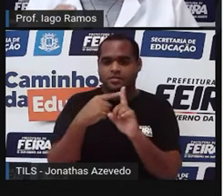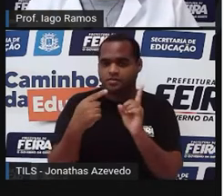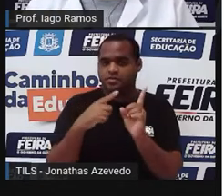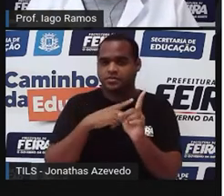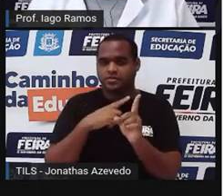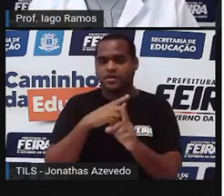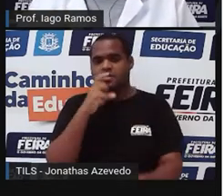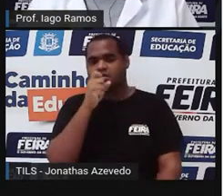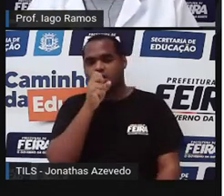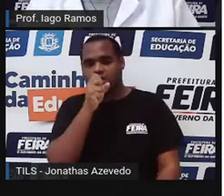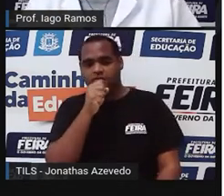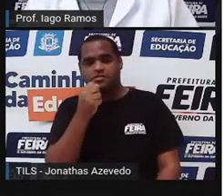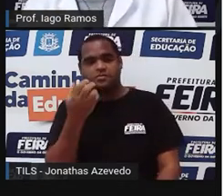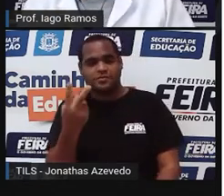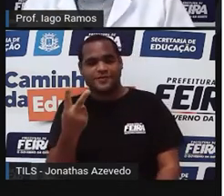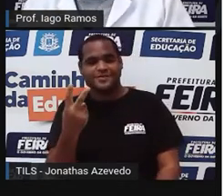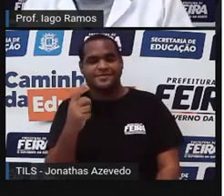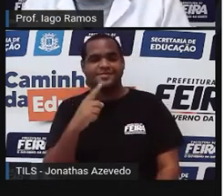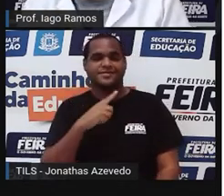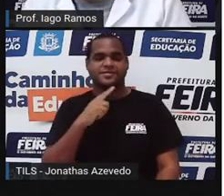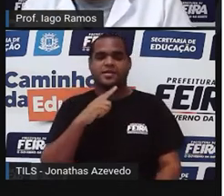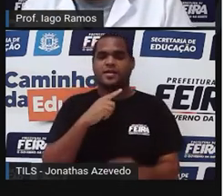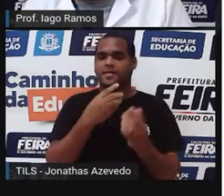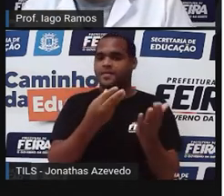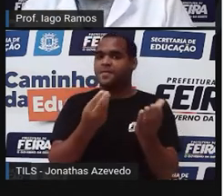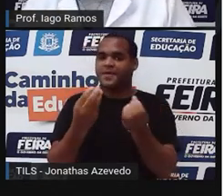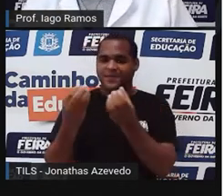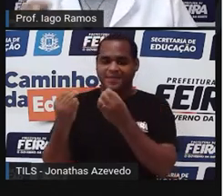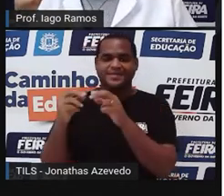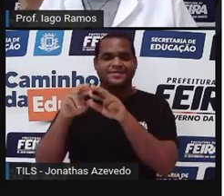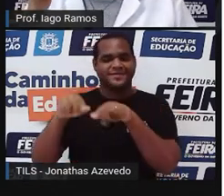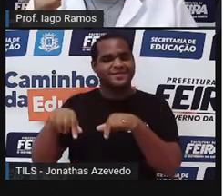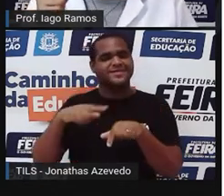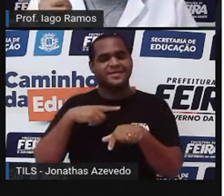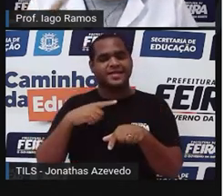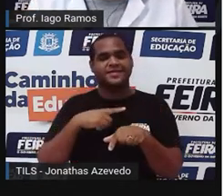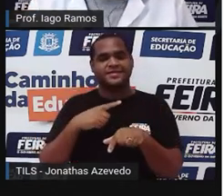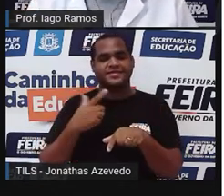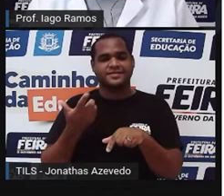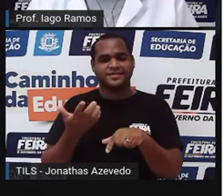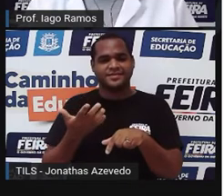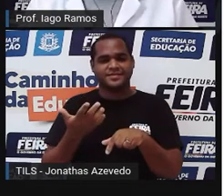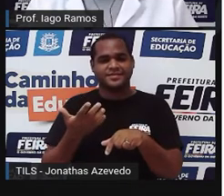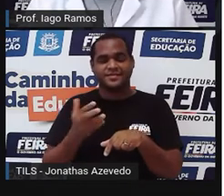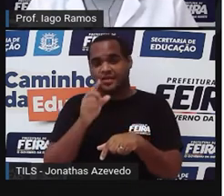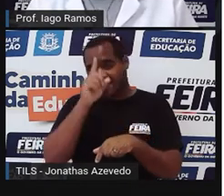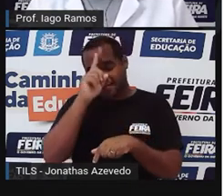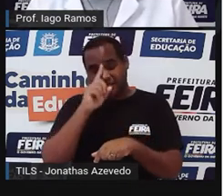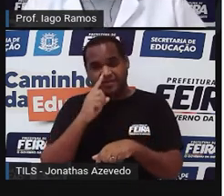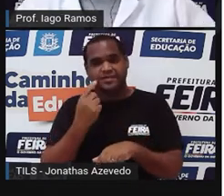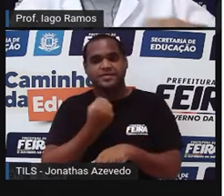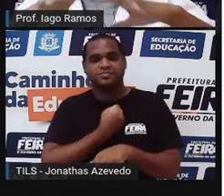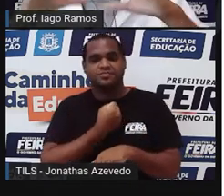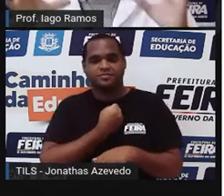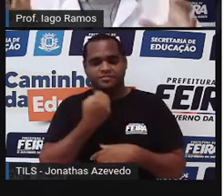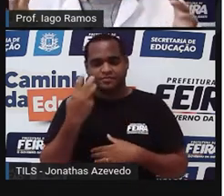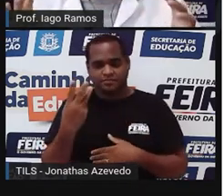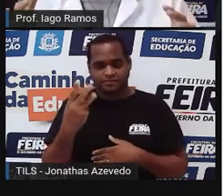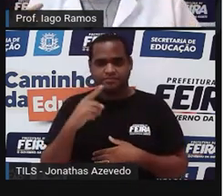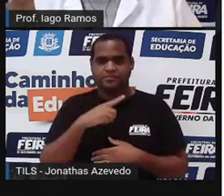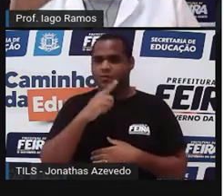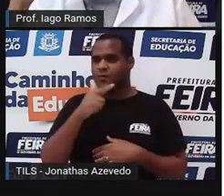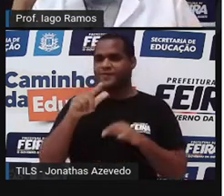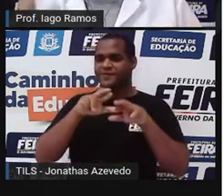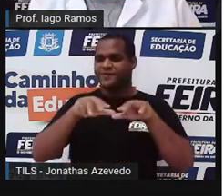em laranja, número 2. Conseguiu a maioria das coisas, em amarelo, número 3. Ou conseguiu bastante